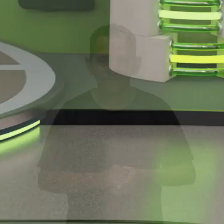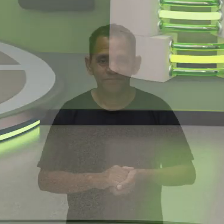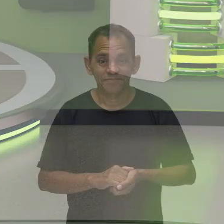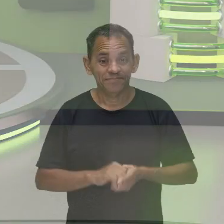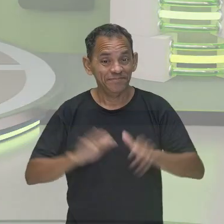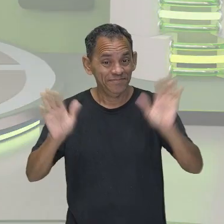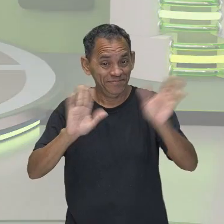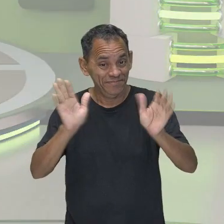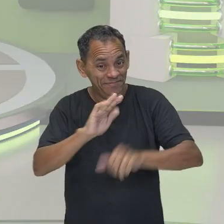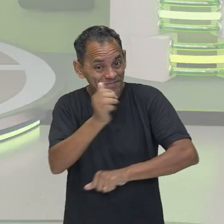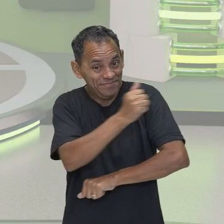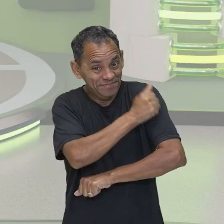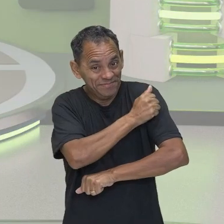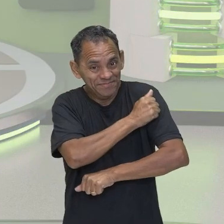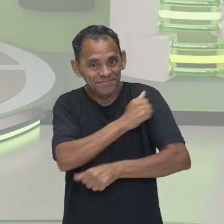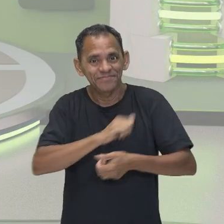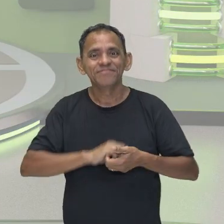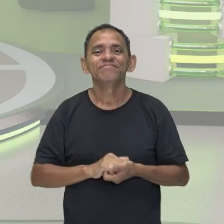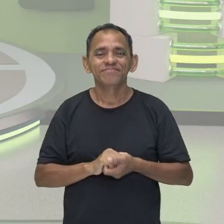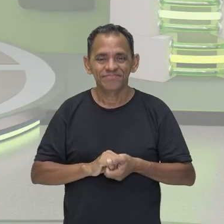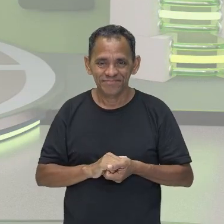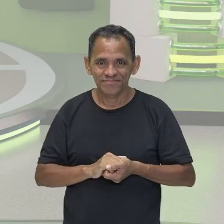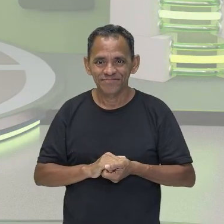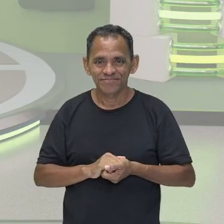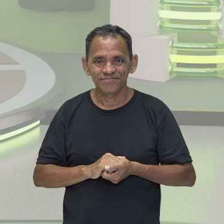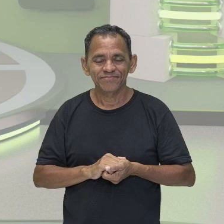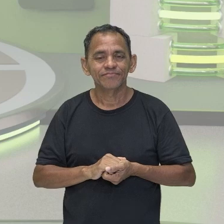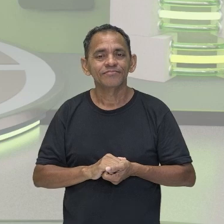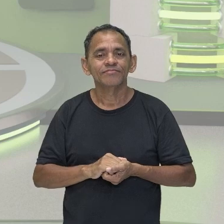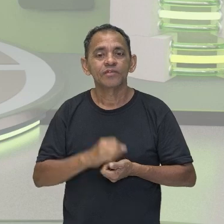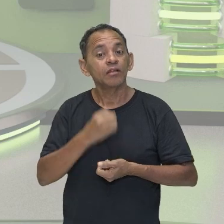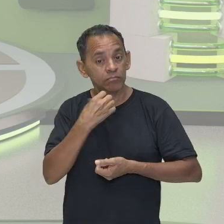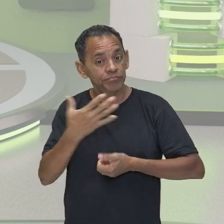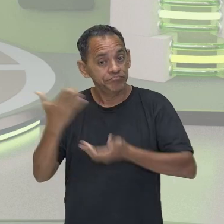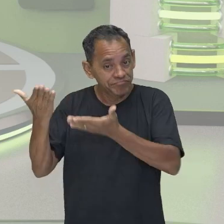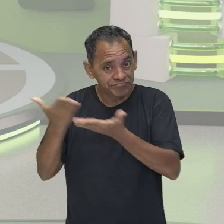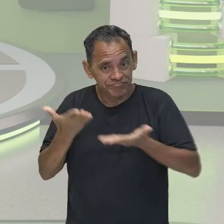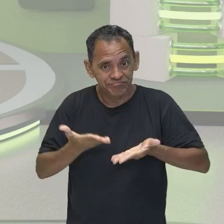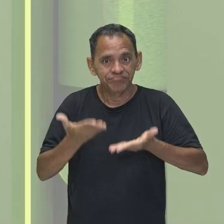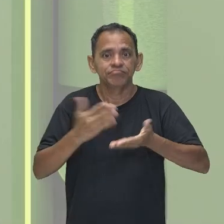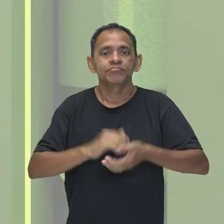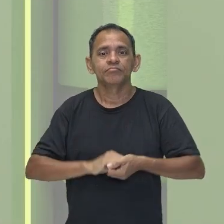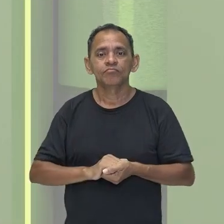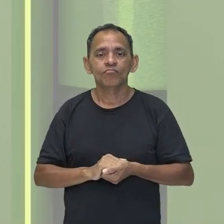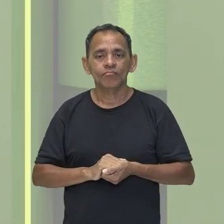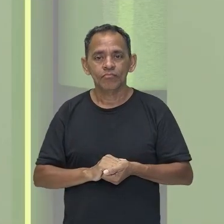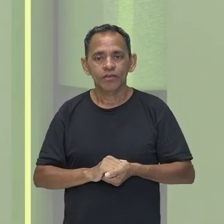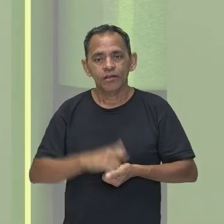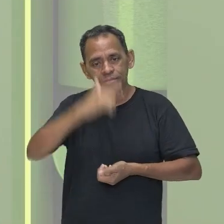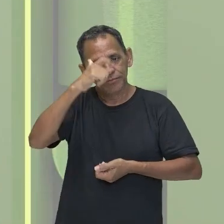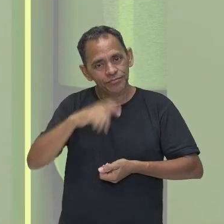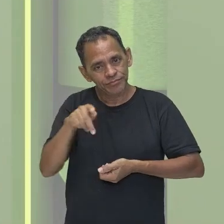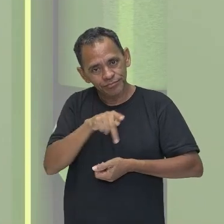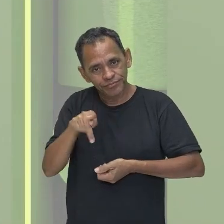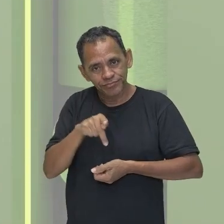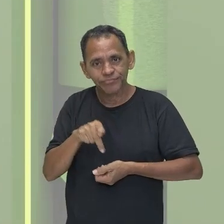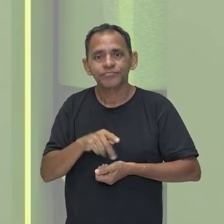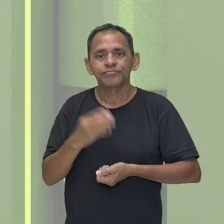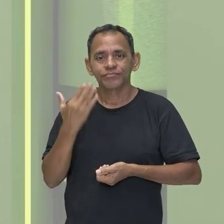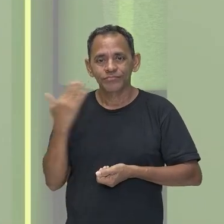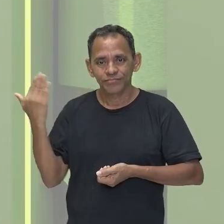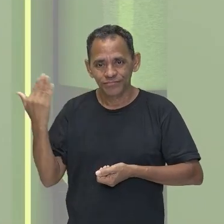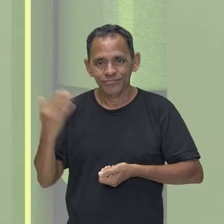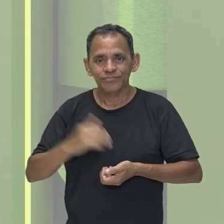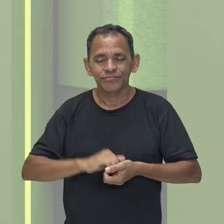Olá, queridos alunos e queridas alunas! Sejam todos muito bem-vindos! Eu sou o professor Marcos